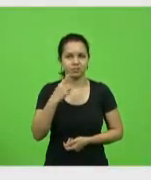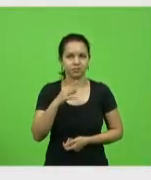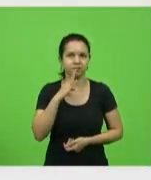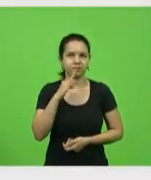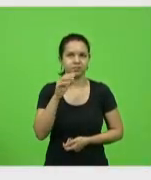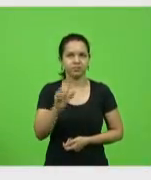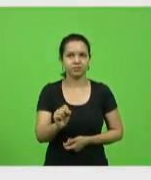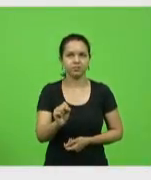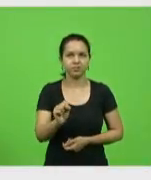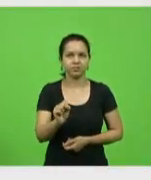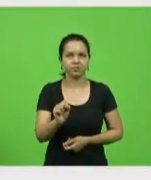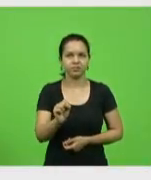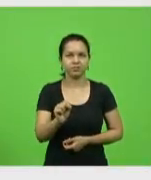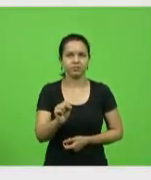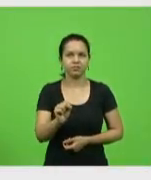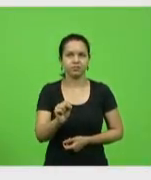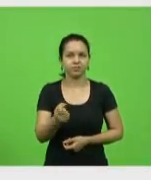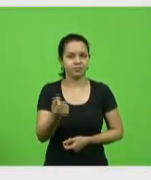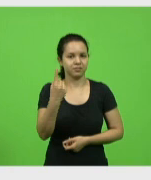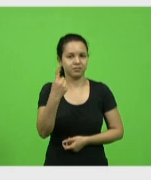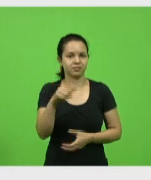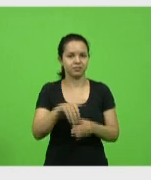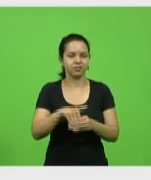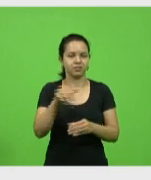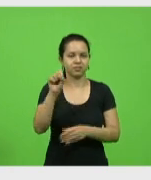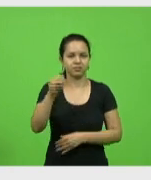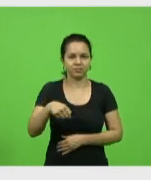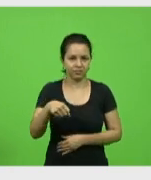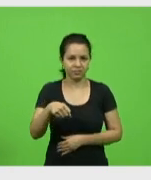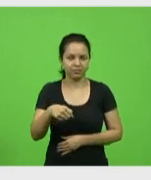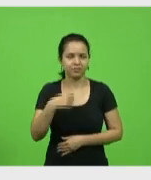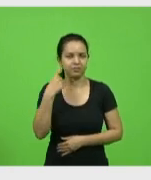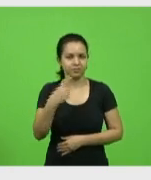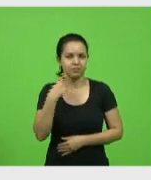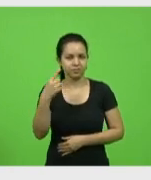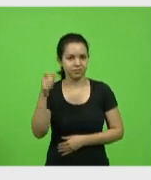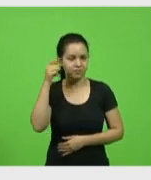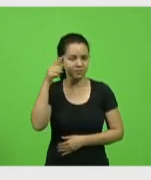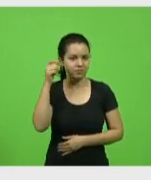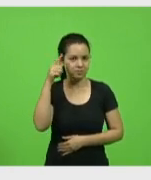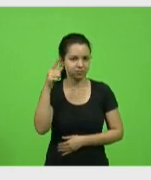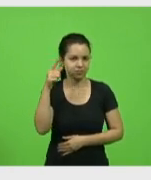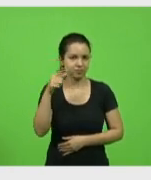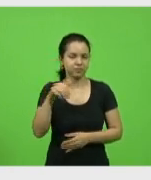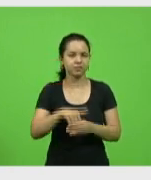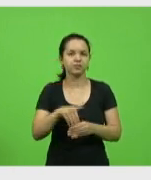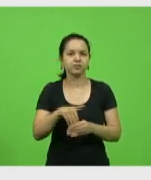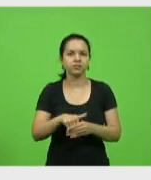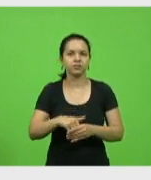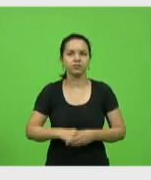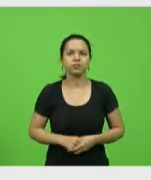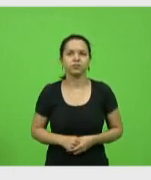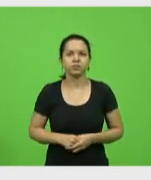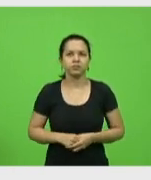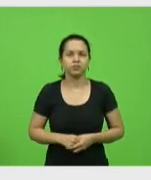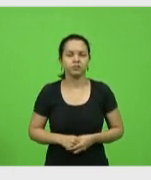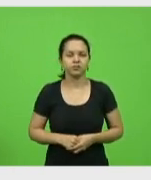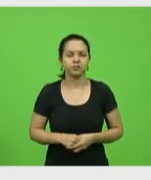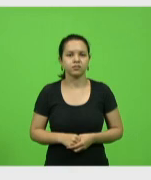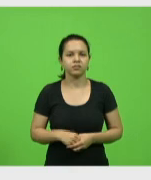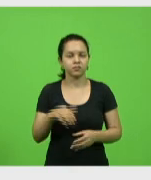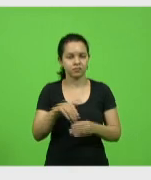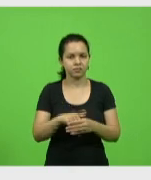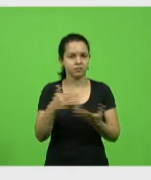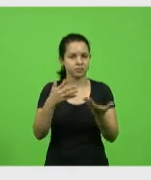estranhamente vai votar sim. Deputado César Valduga, como vota? Voto pela derrubada do